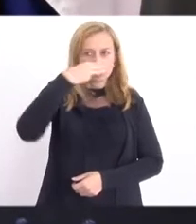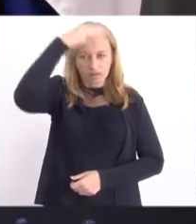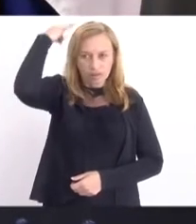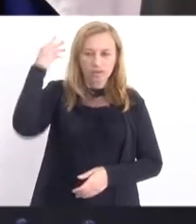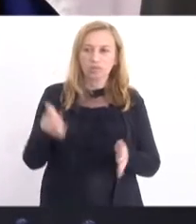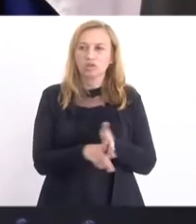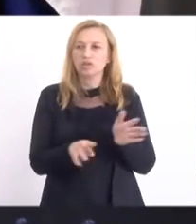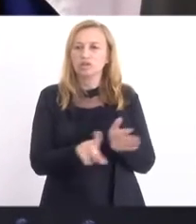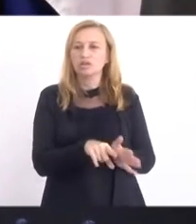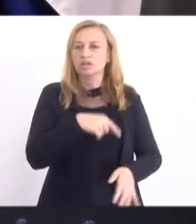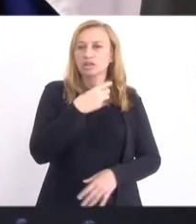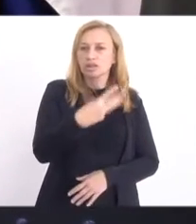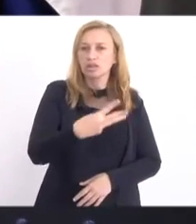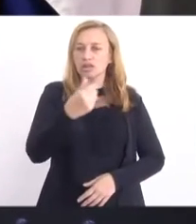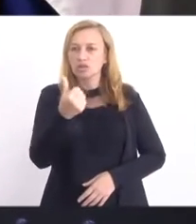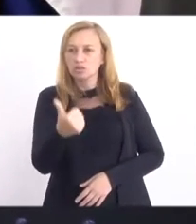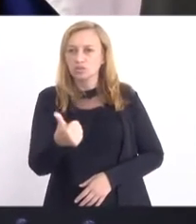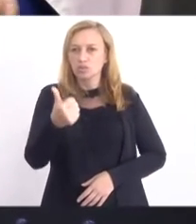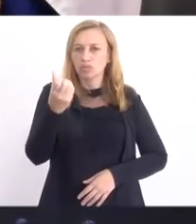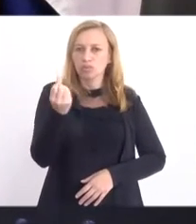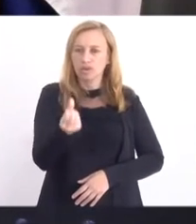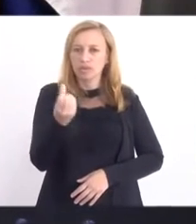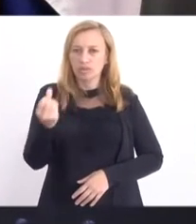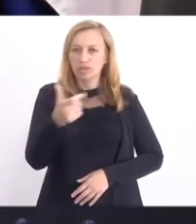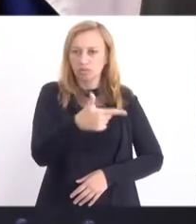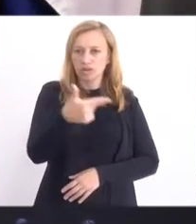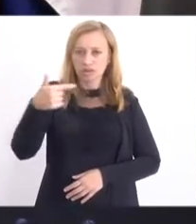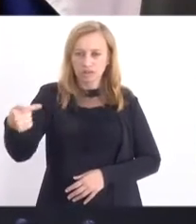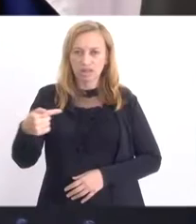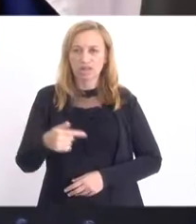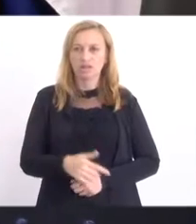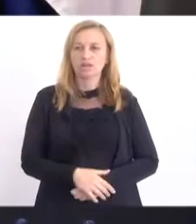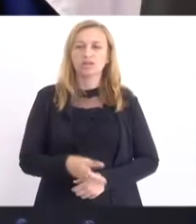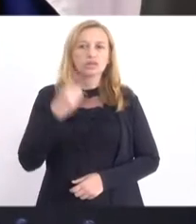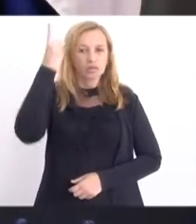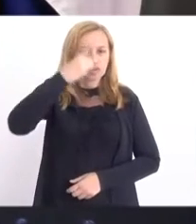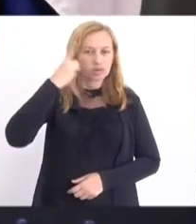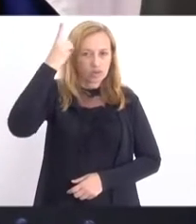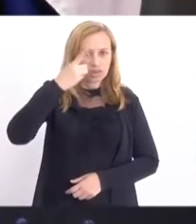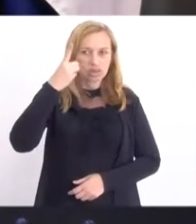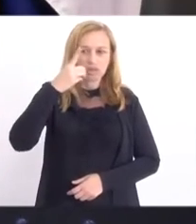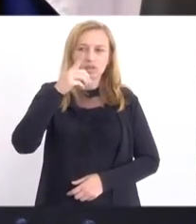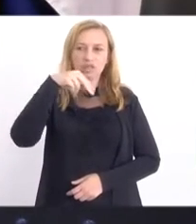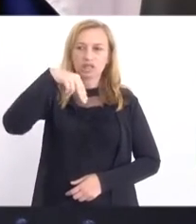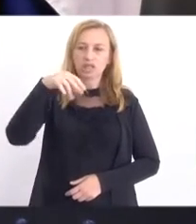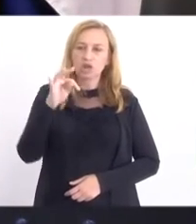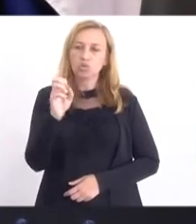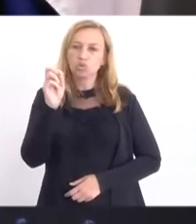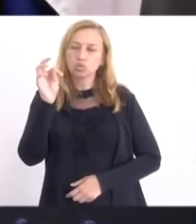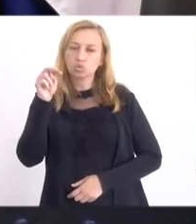projeto de lei 3.166, 2017, autoria dos deputados Milton Rangel,